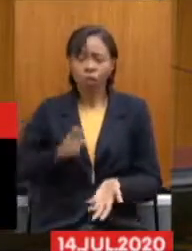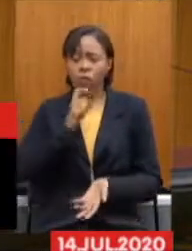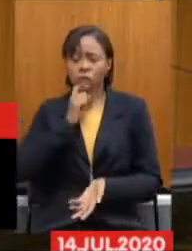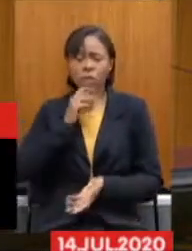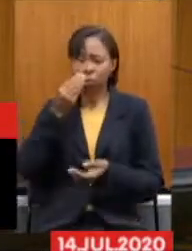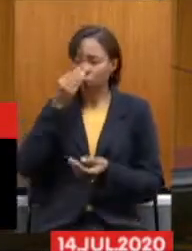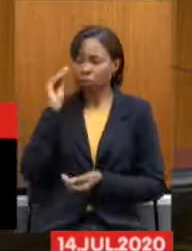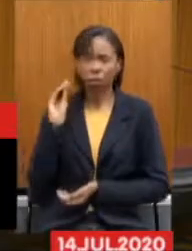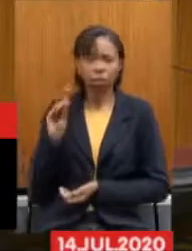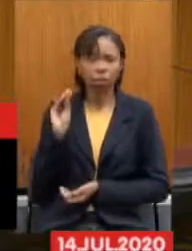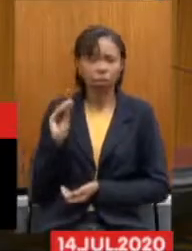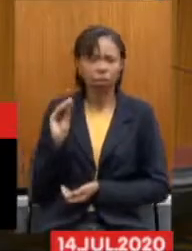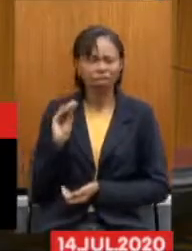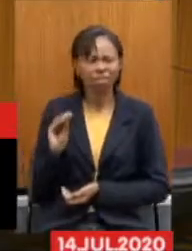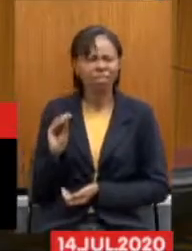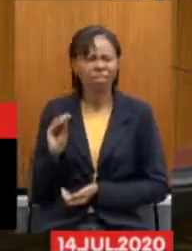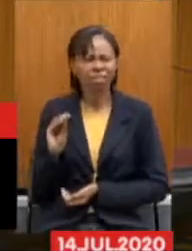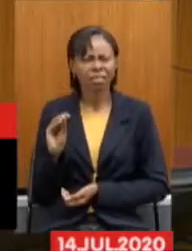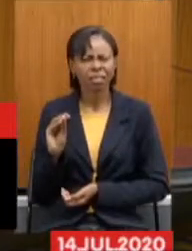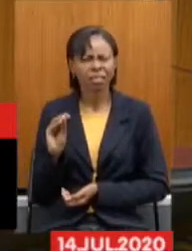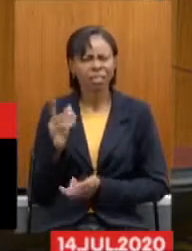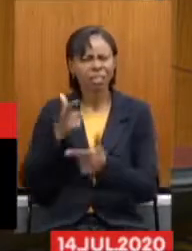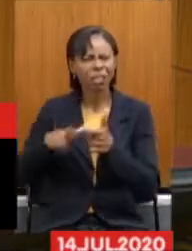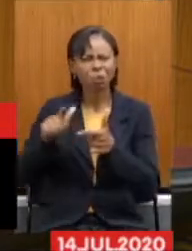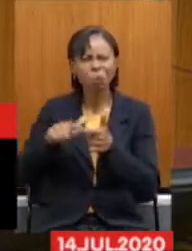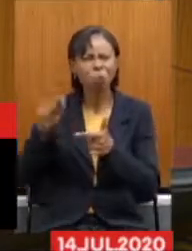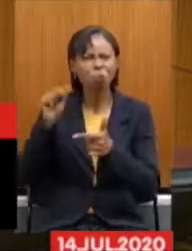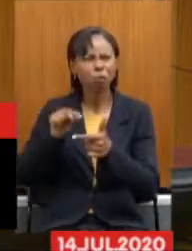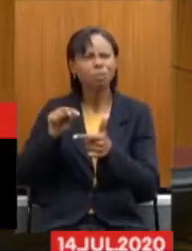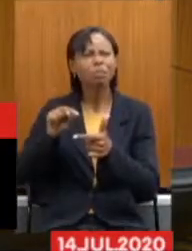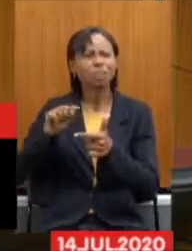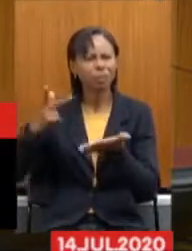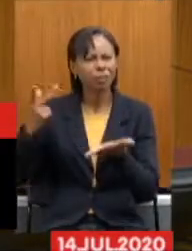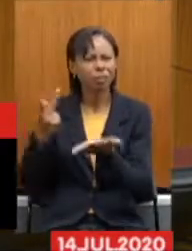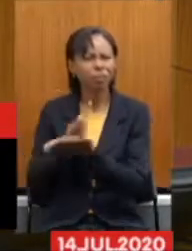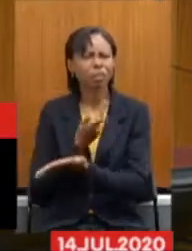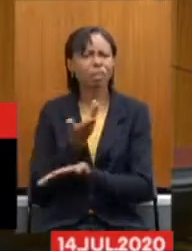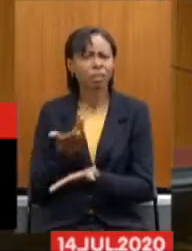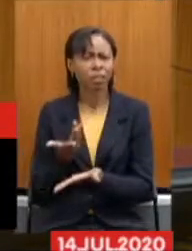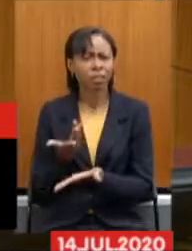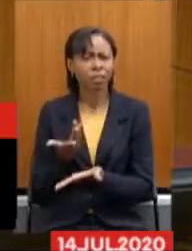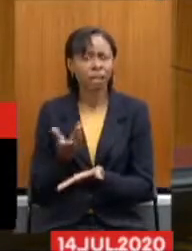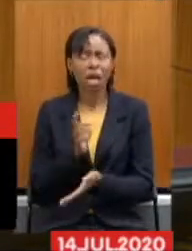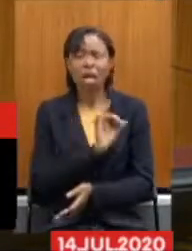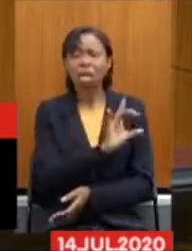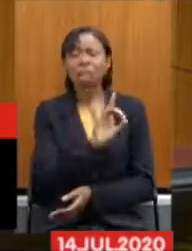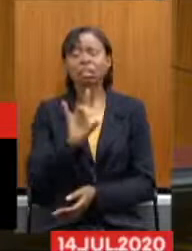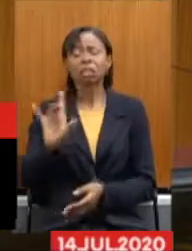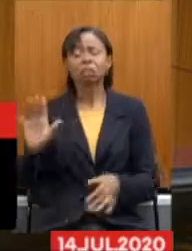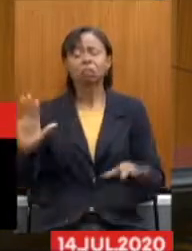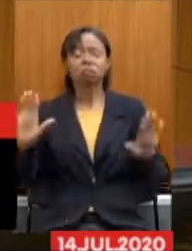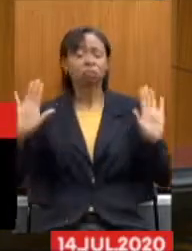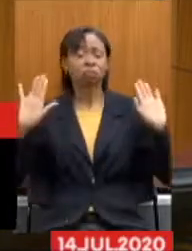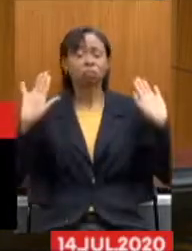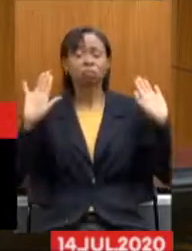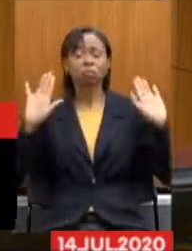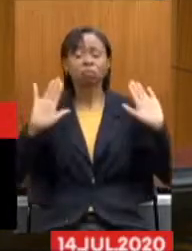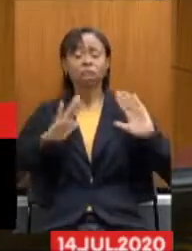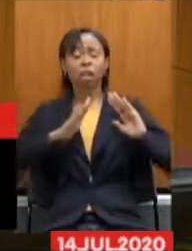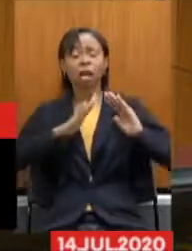não ajam contra essa situação que está ocorrendo, ficam cada um na sua casa, na tela,